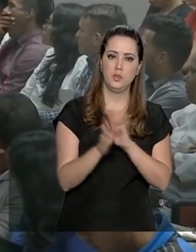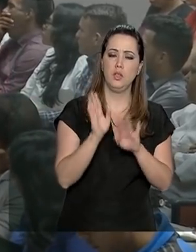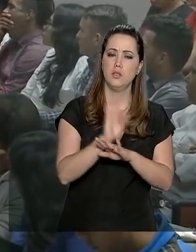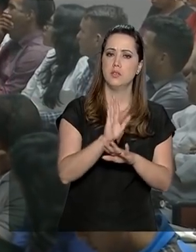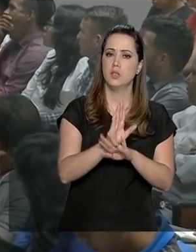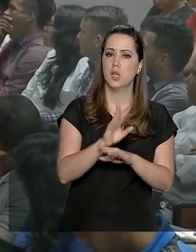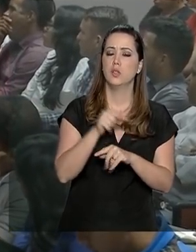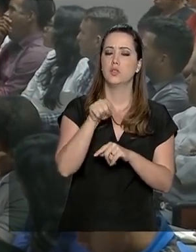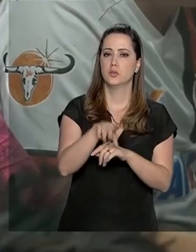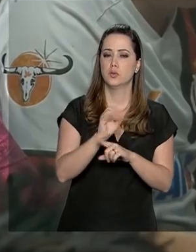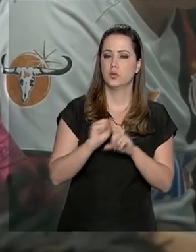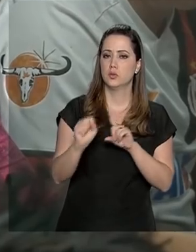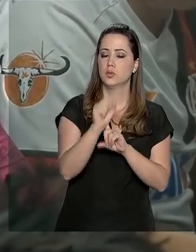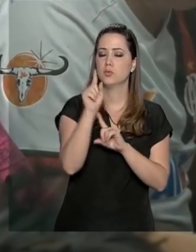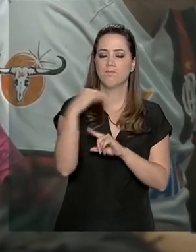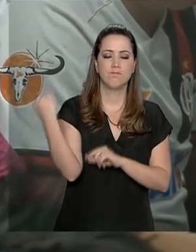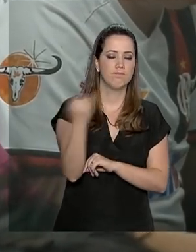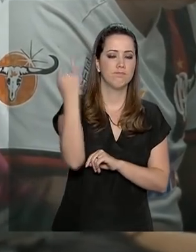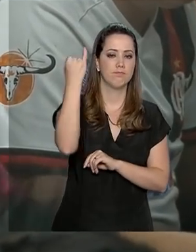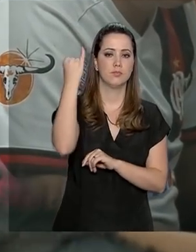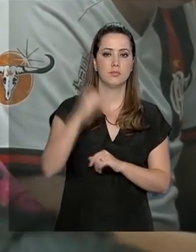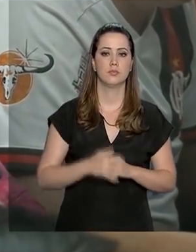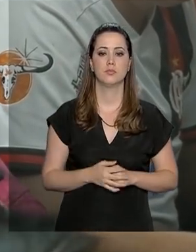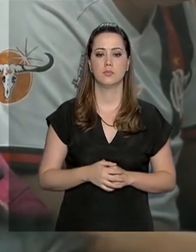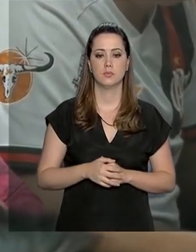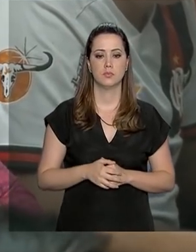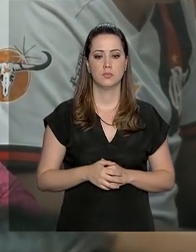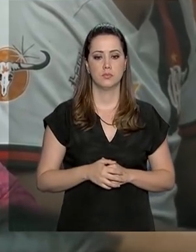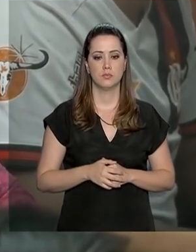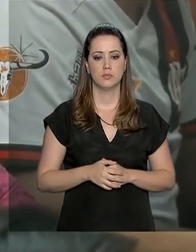logístico e social é de extrema importância.